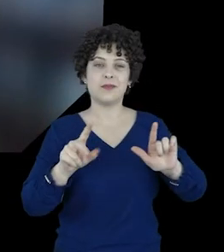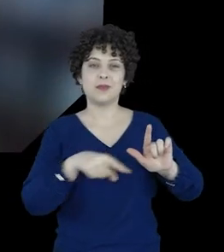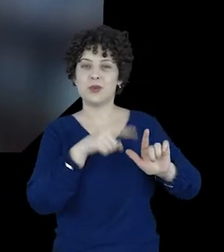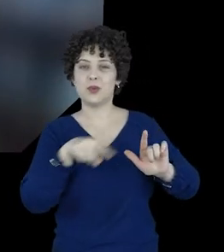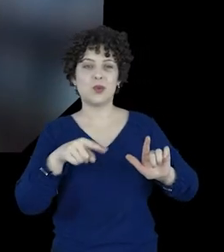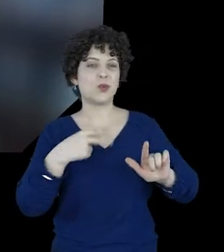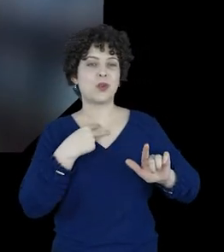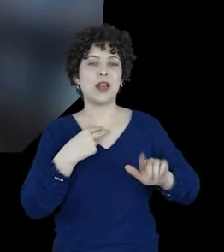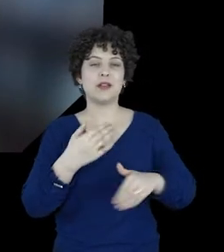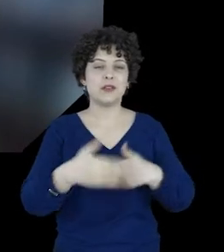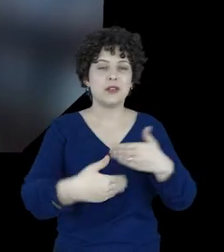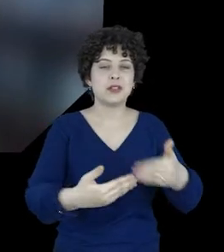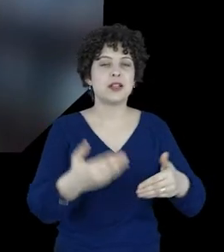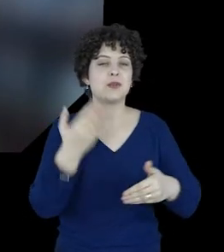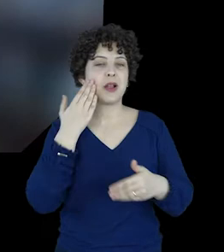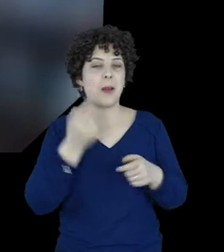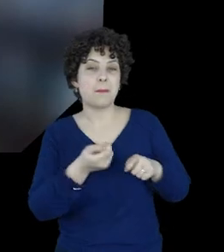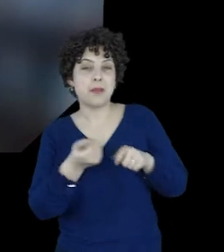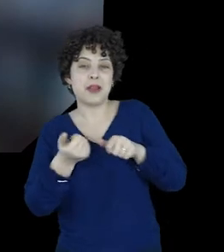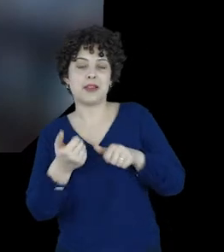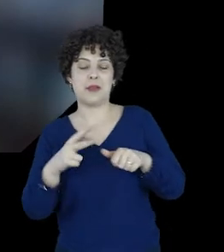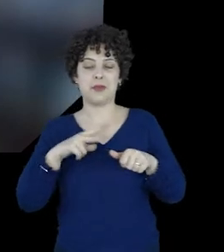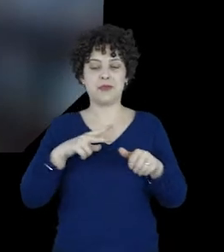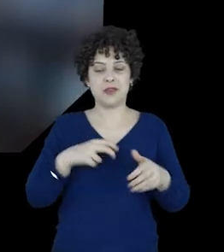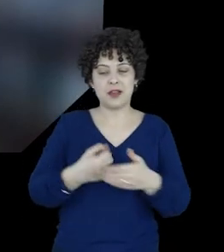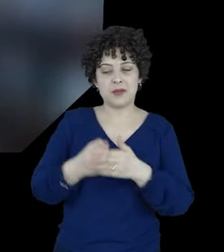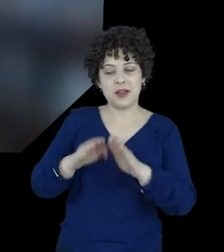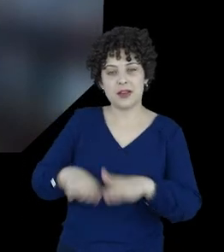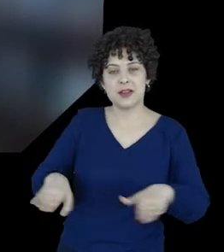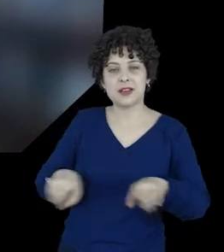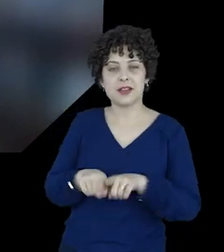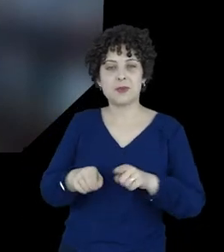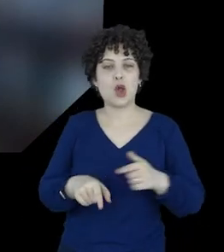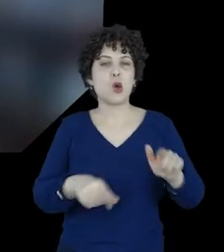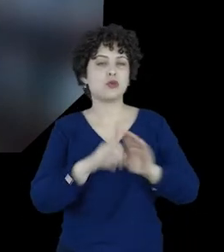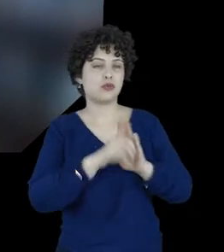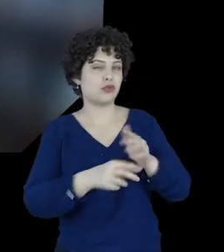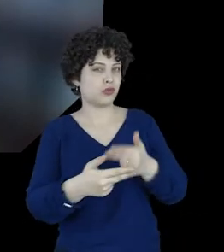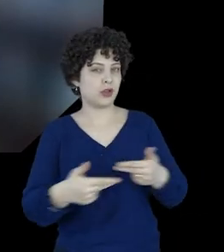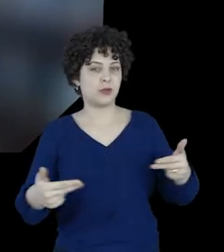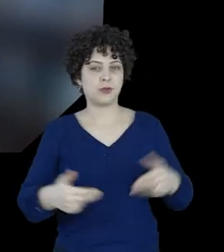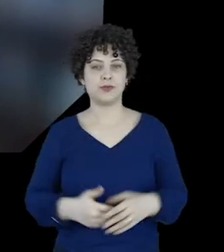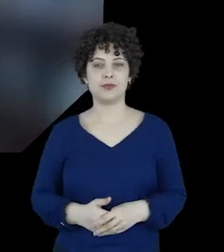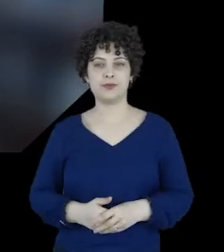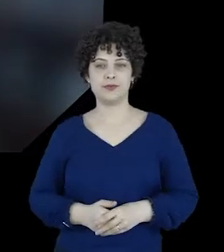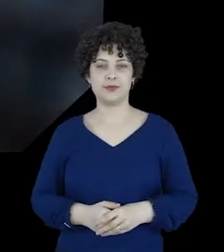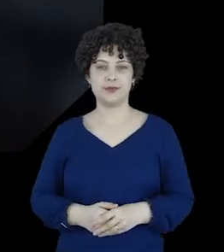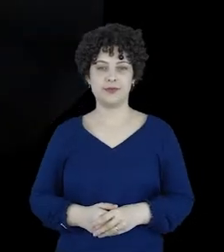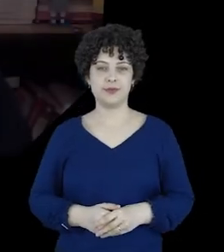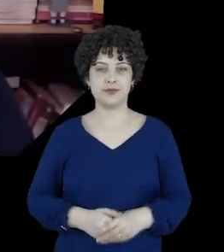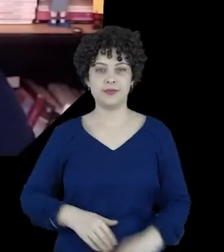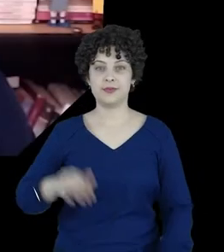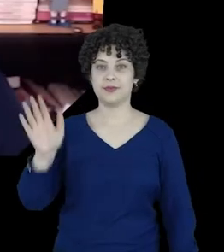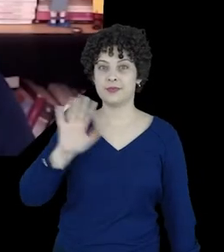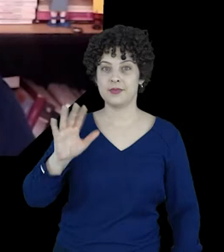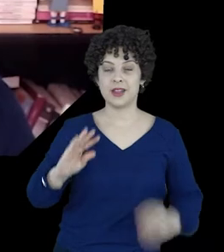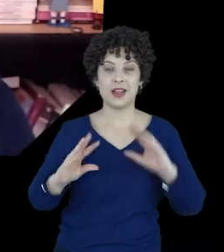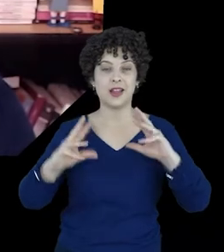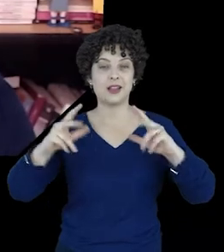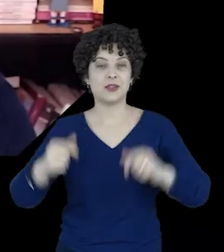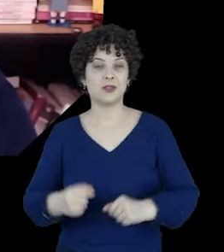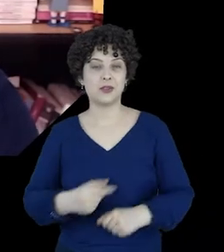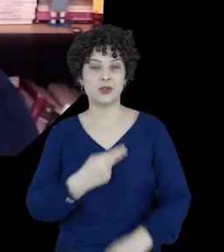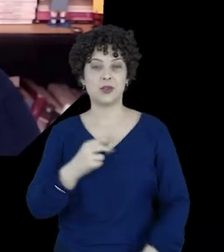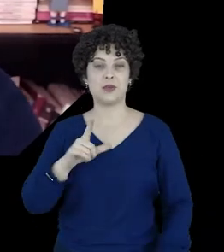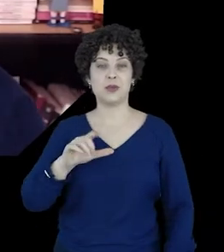saberemos também quais são os reais benefícios à privacidade das crianças e a outros direitos. Olá a todas e todos.